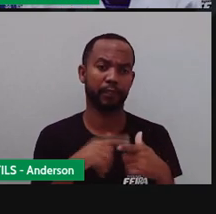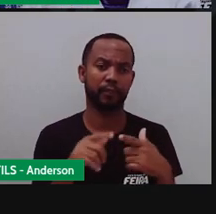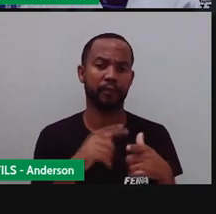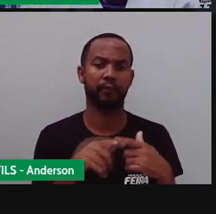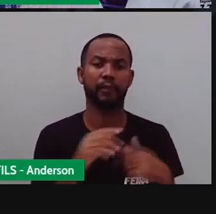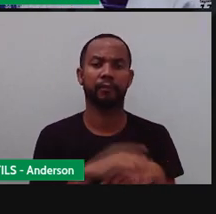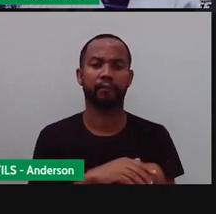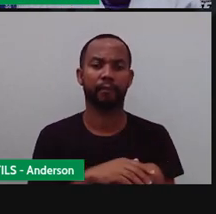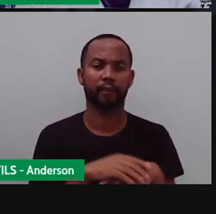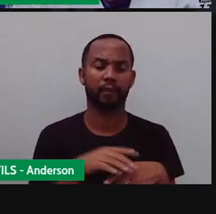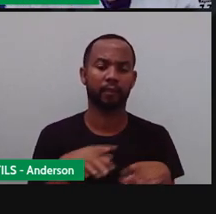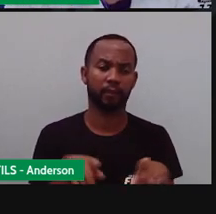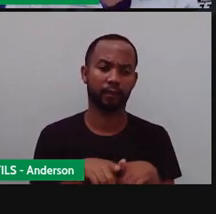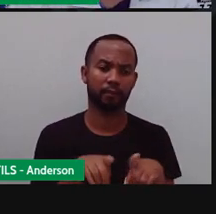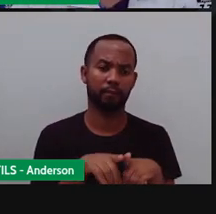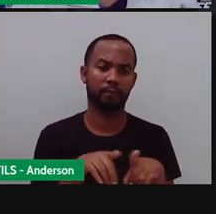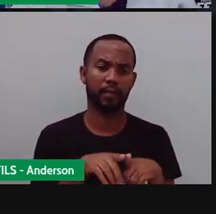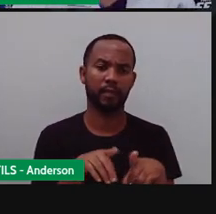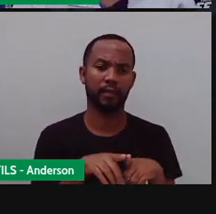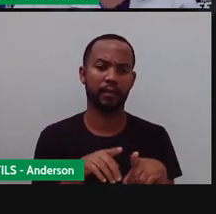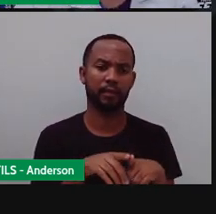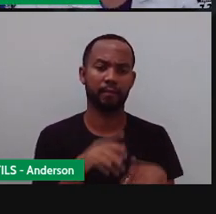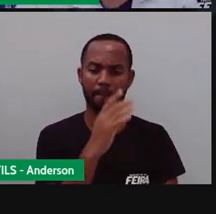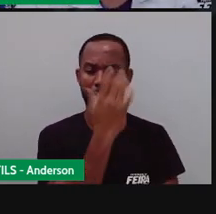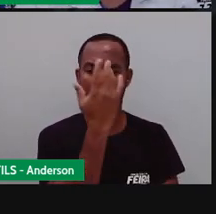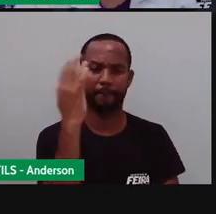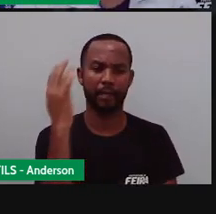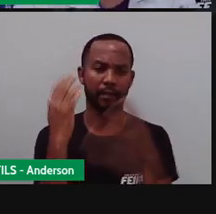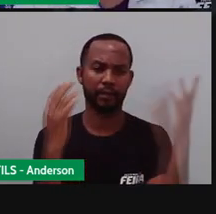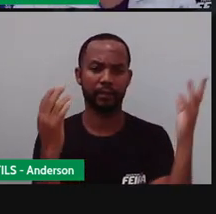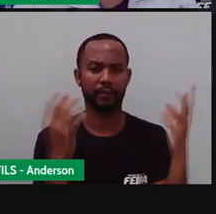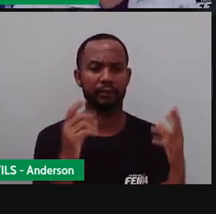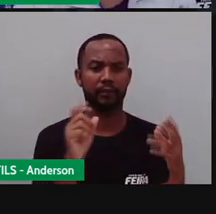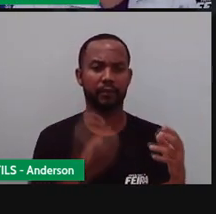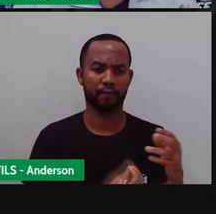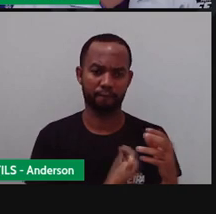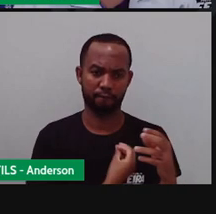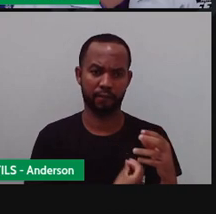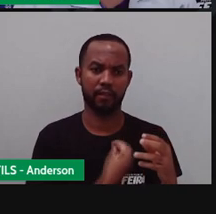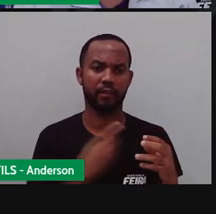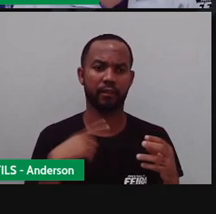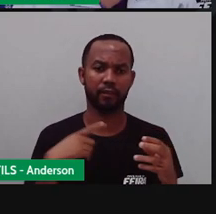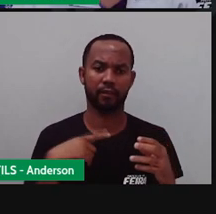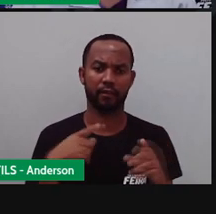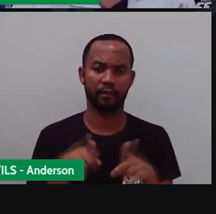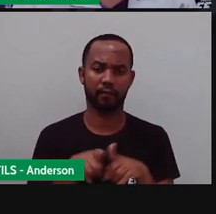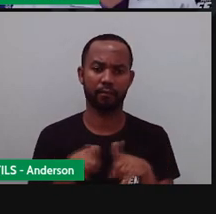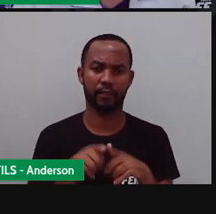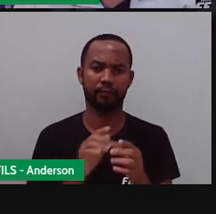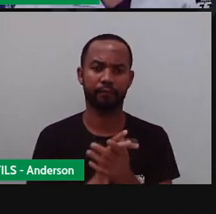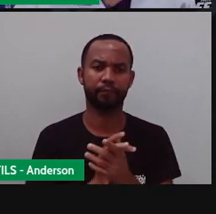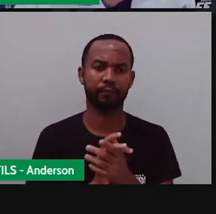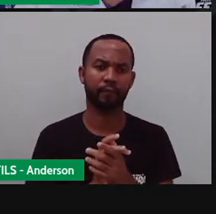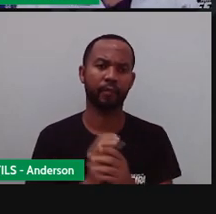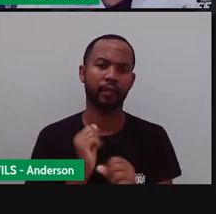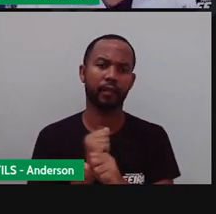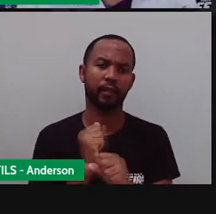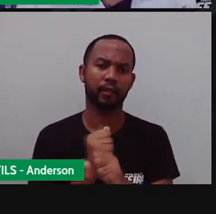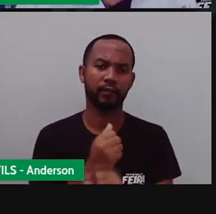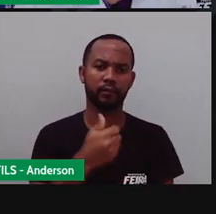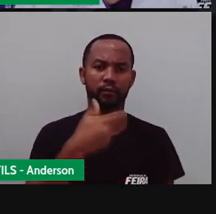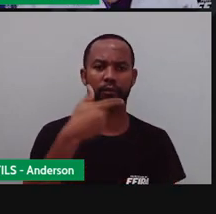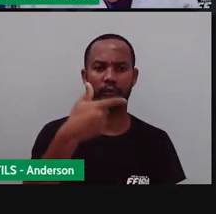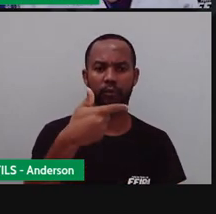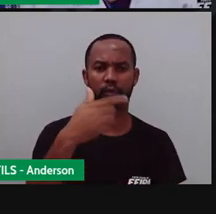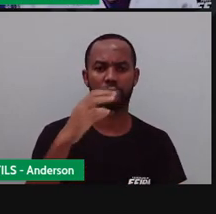da polinização, porque as plantas também são o quê? Seres vivos, não é isso? Vamos lá. Em 2017, um